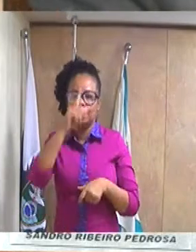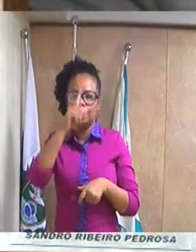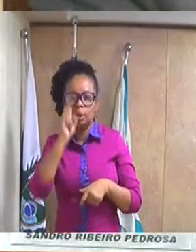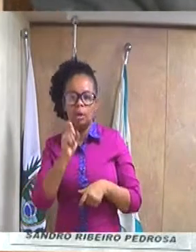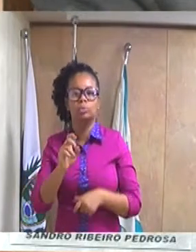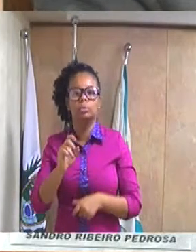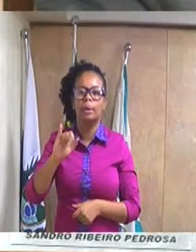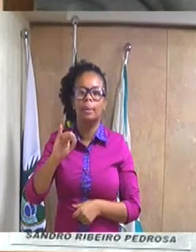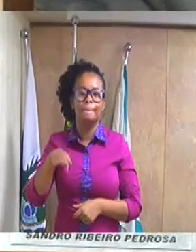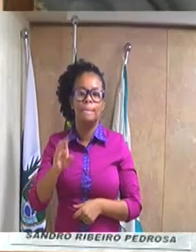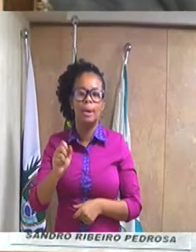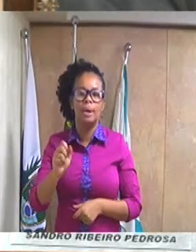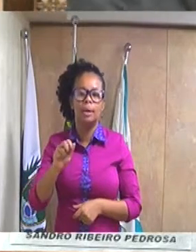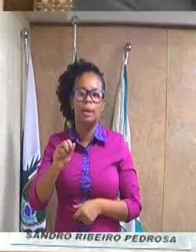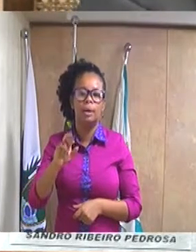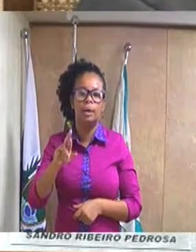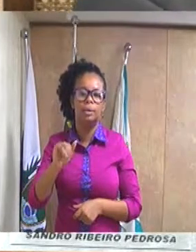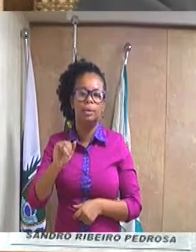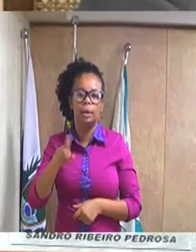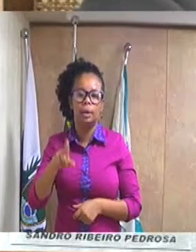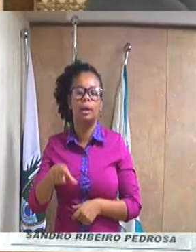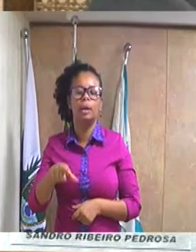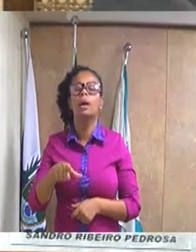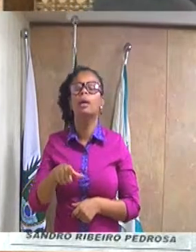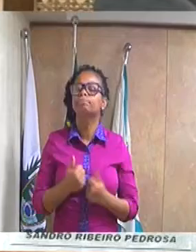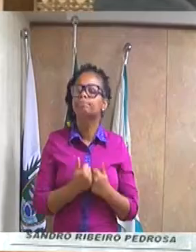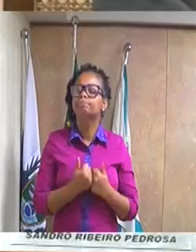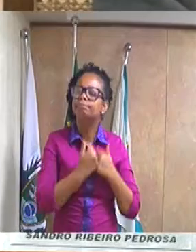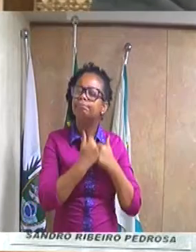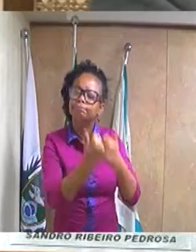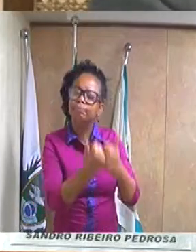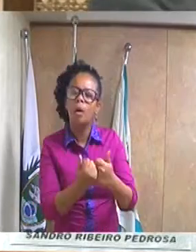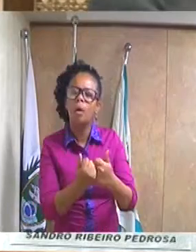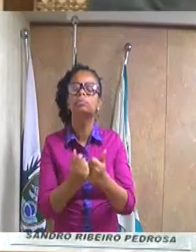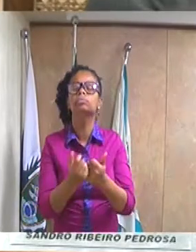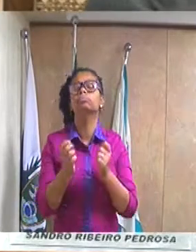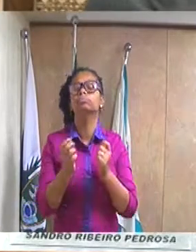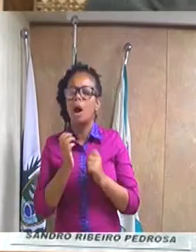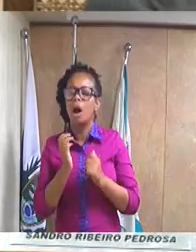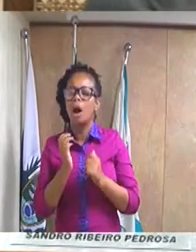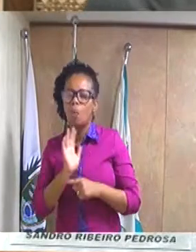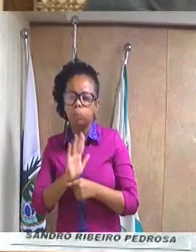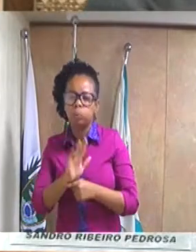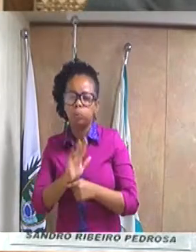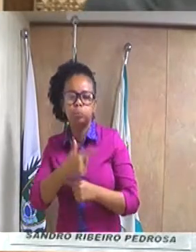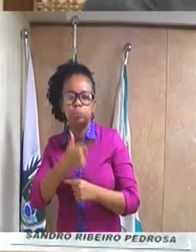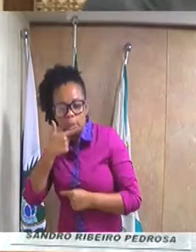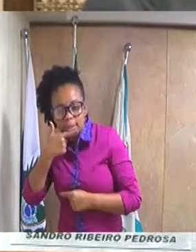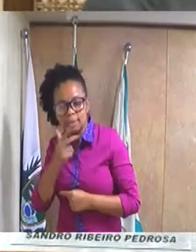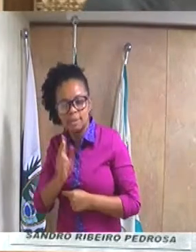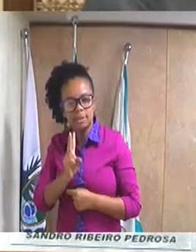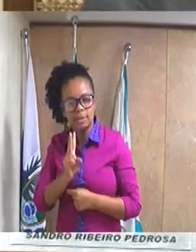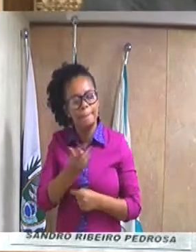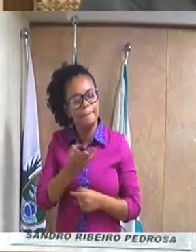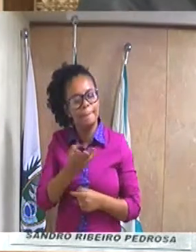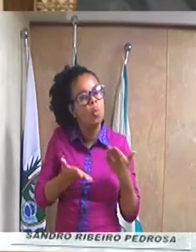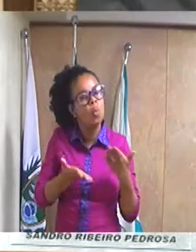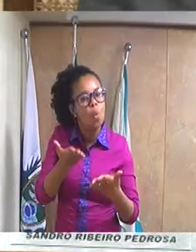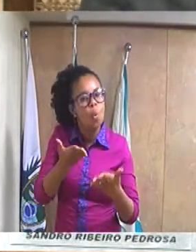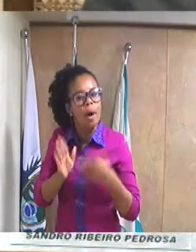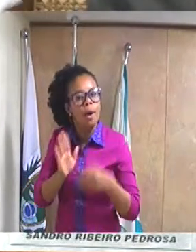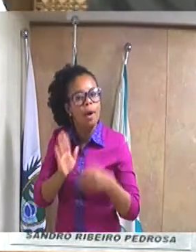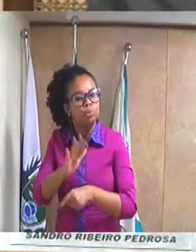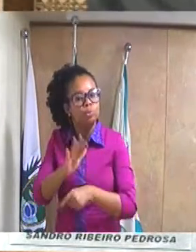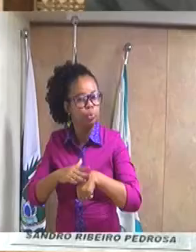empatia e diligência, a fim de promover os cuidados necessários para a pronta recuperação dos enfermos.